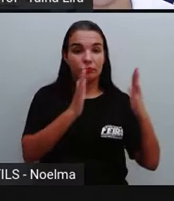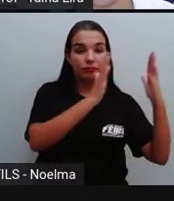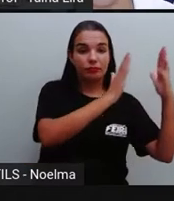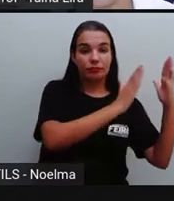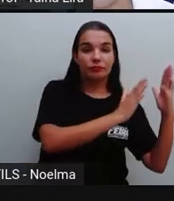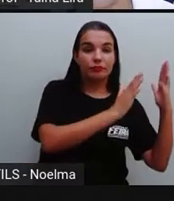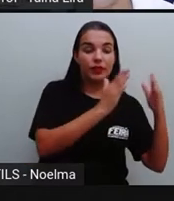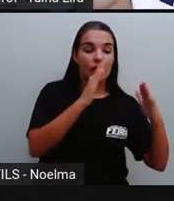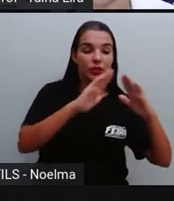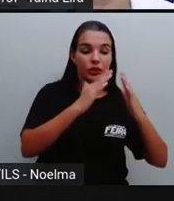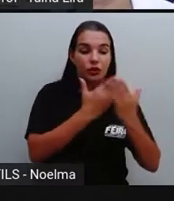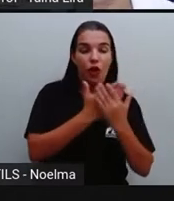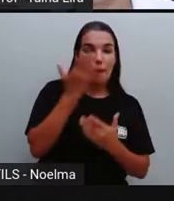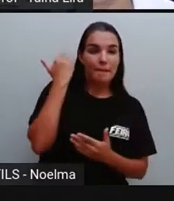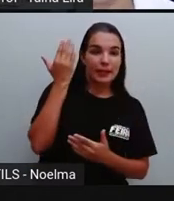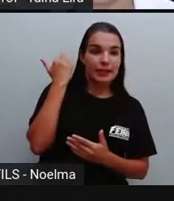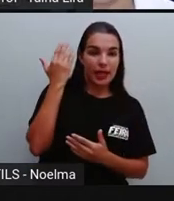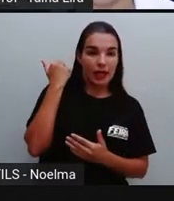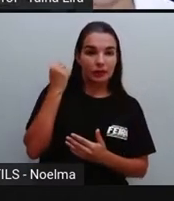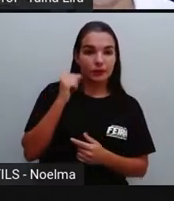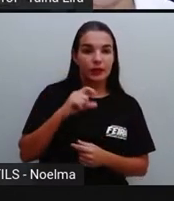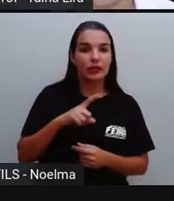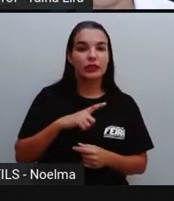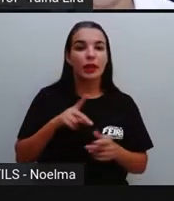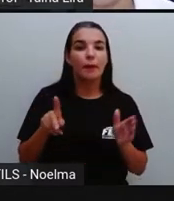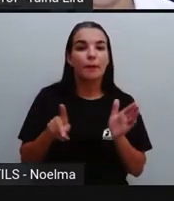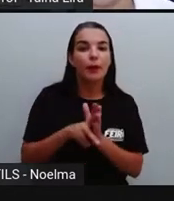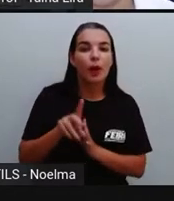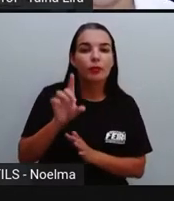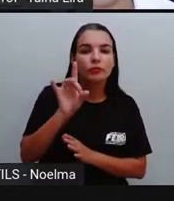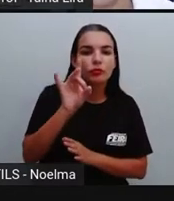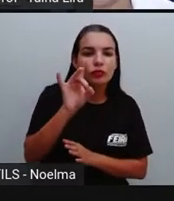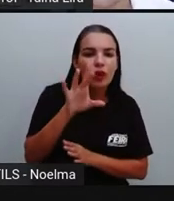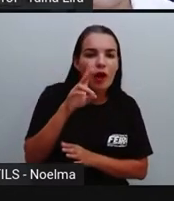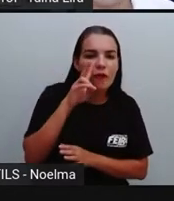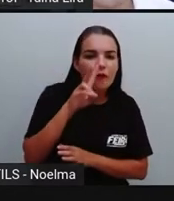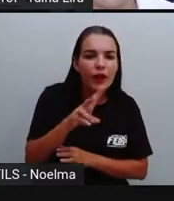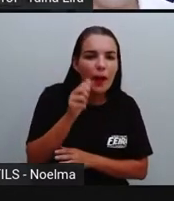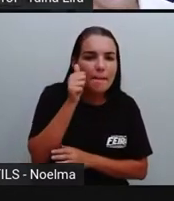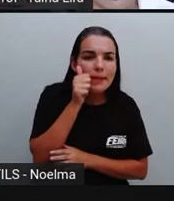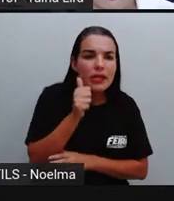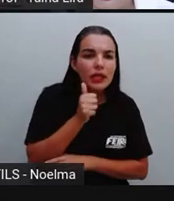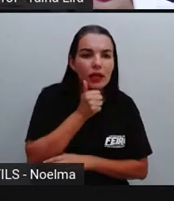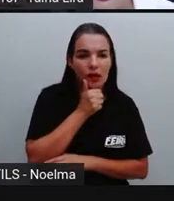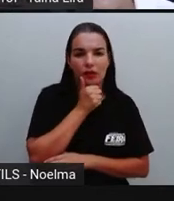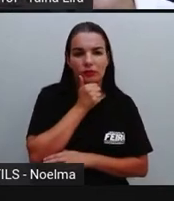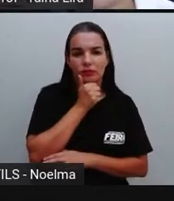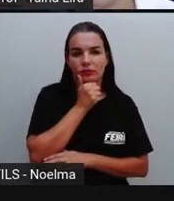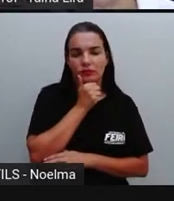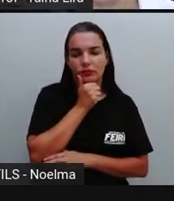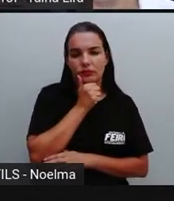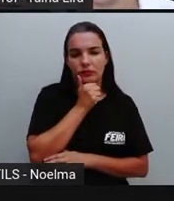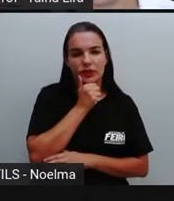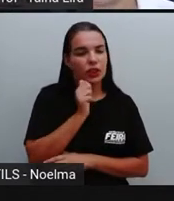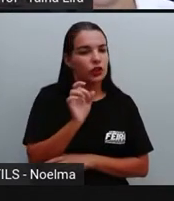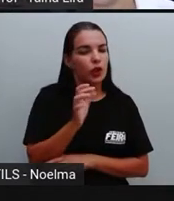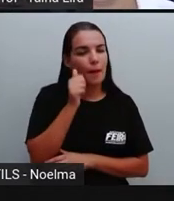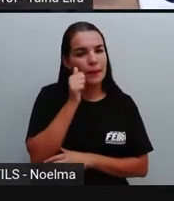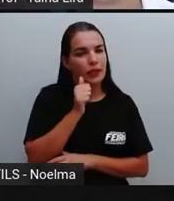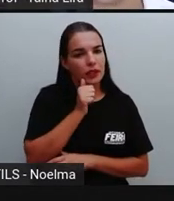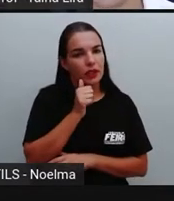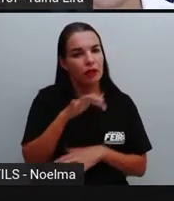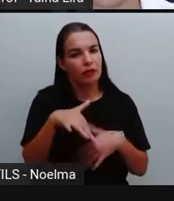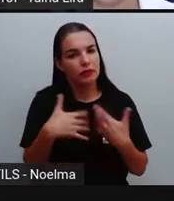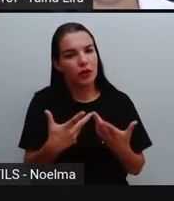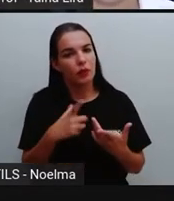da escola de ontem, que é uma escola onde a gente só consegue ver ali meninas, tá? Então, nós vimos